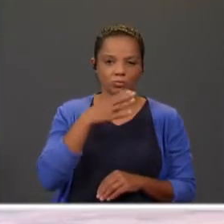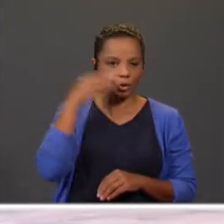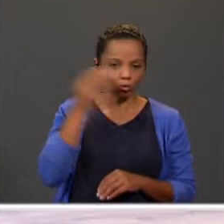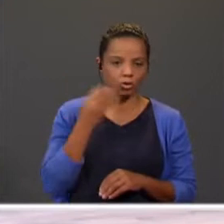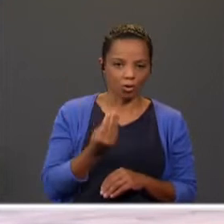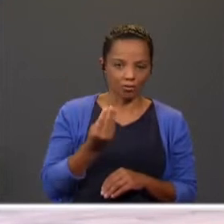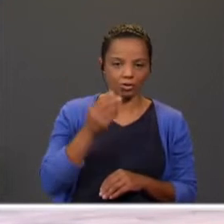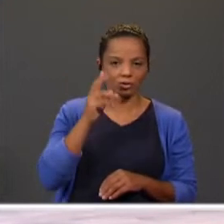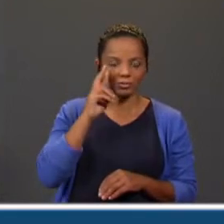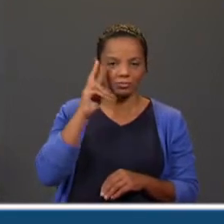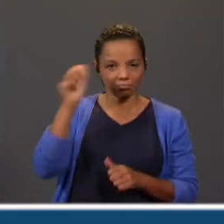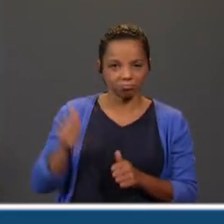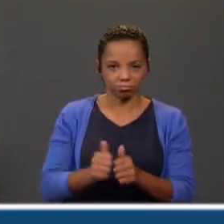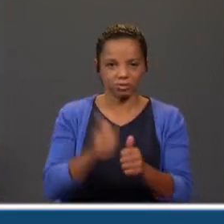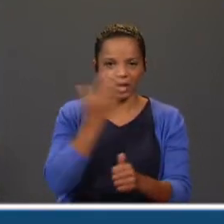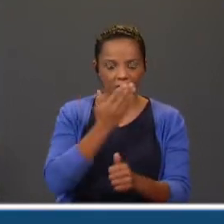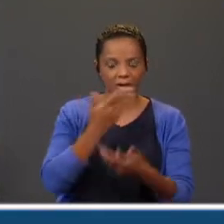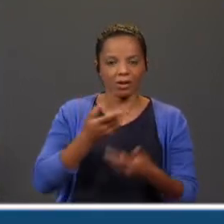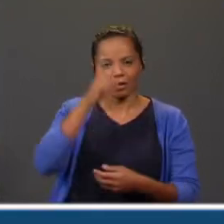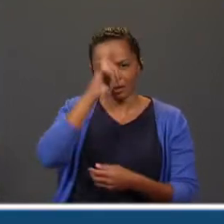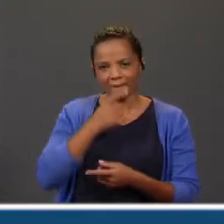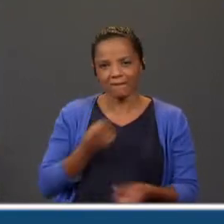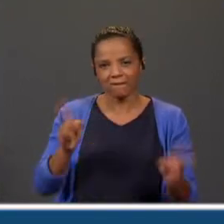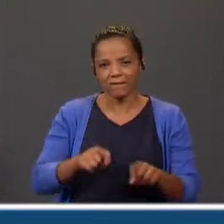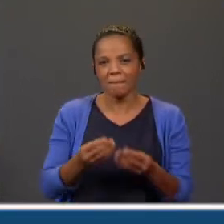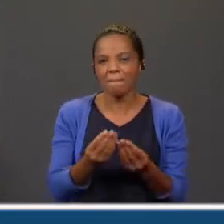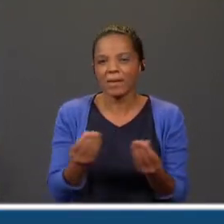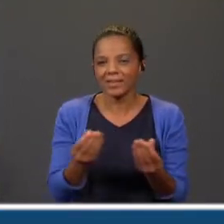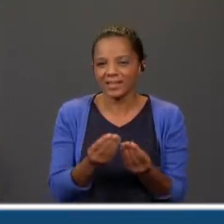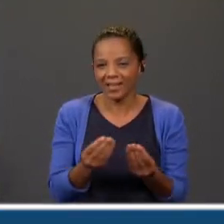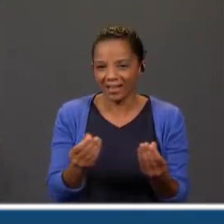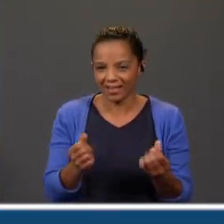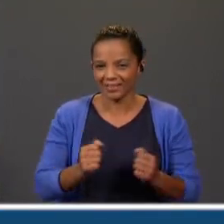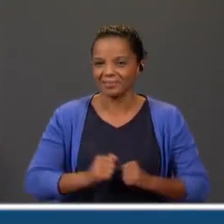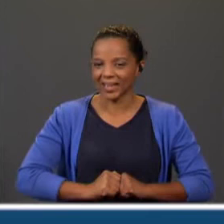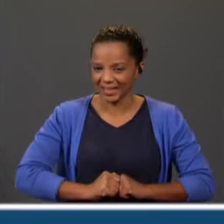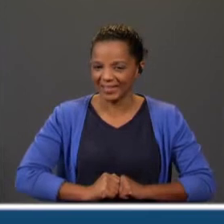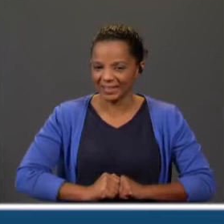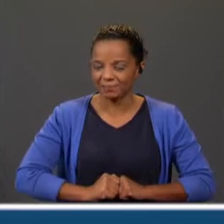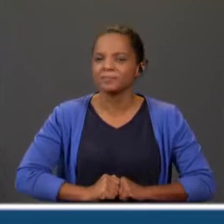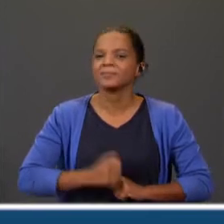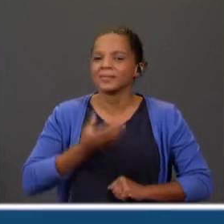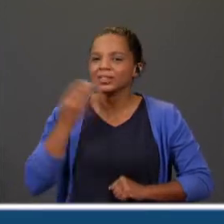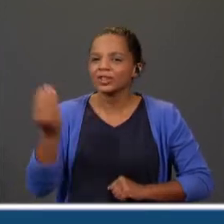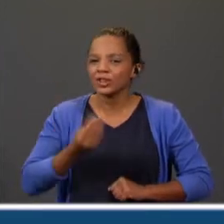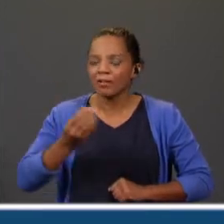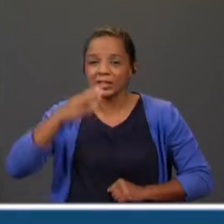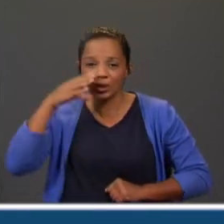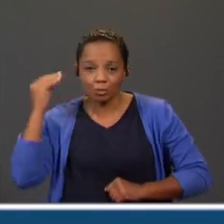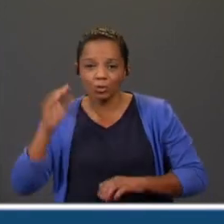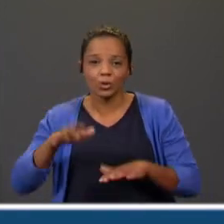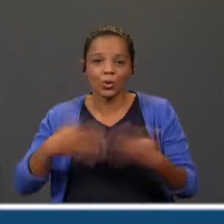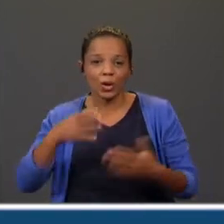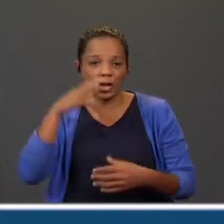vamos relembrar o nosso material. E agora, jovens adultos, adultos jovens